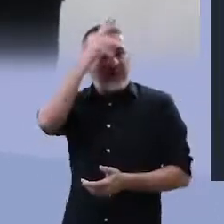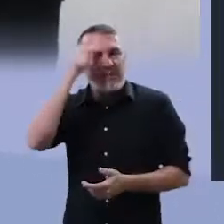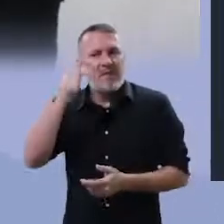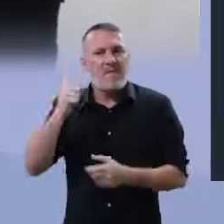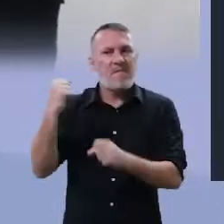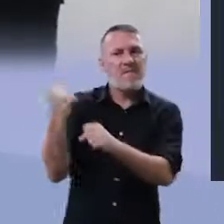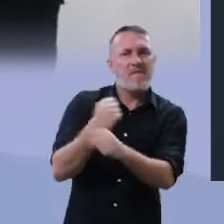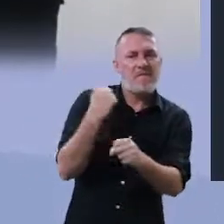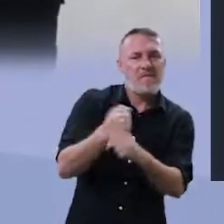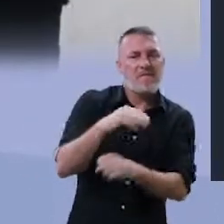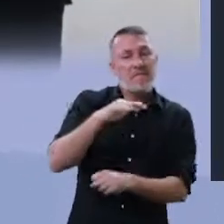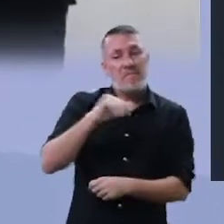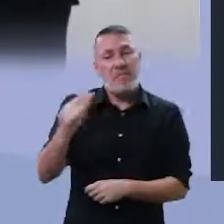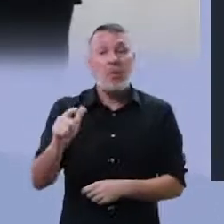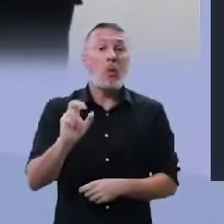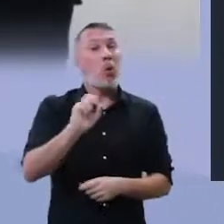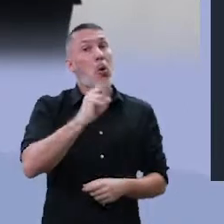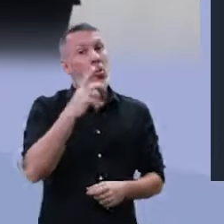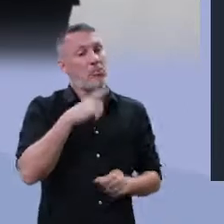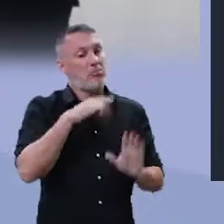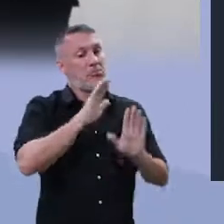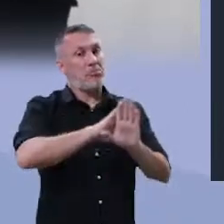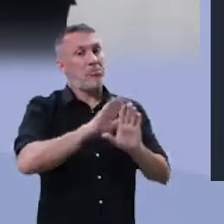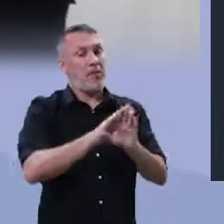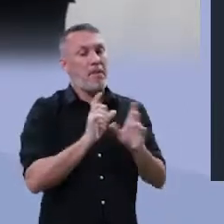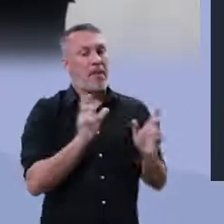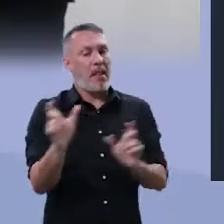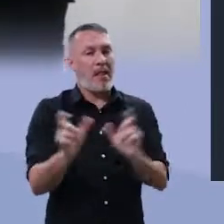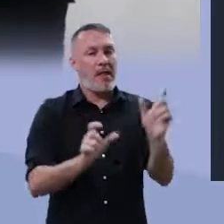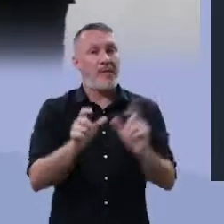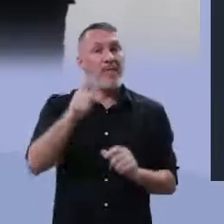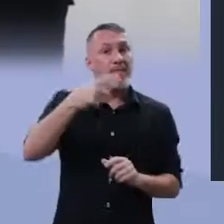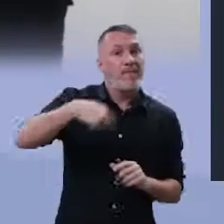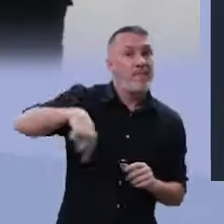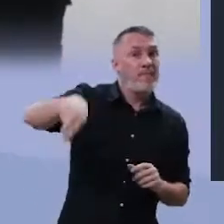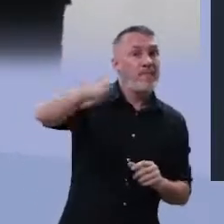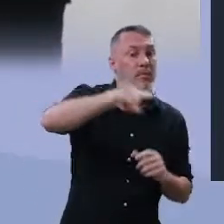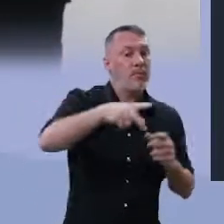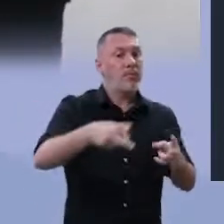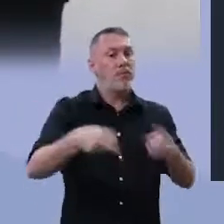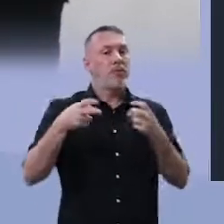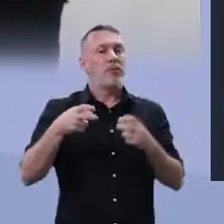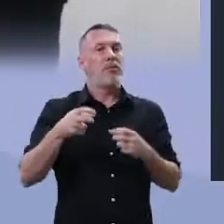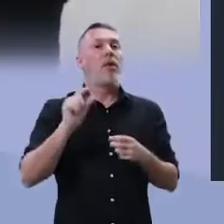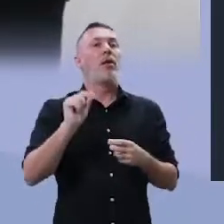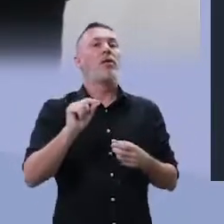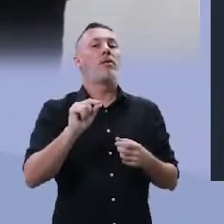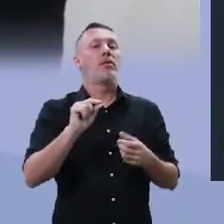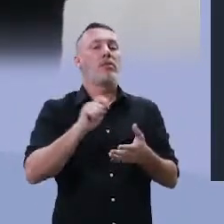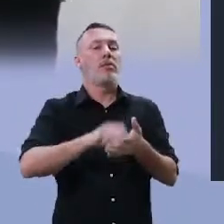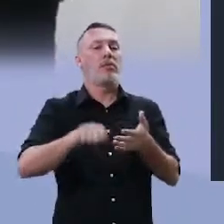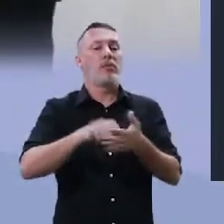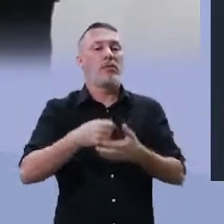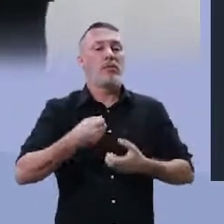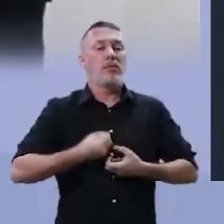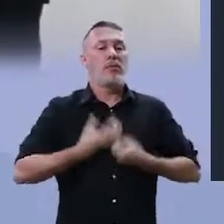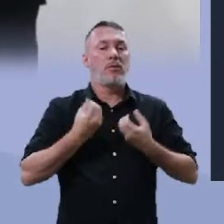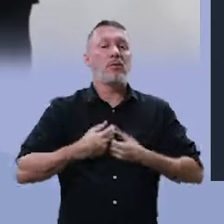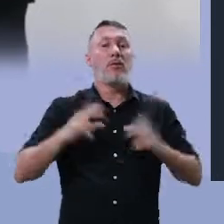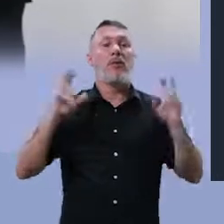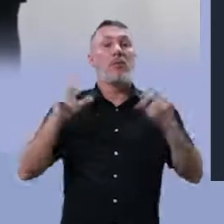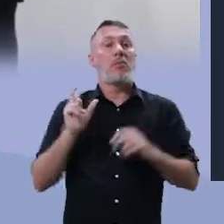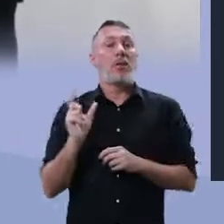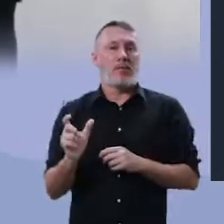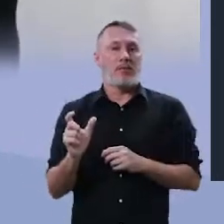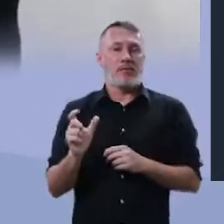bebida, ou, por meio dessas palavras, leva o leitor a perceber o que ele sente em relação